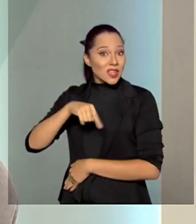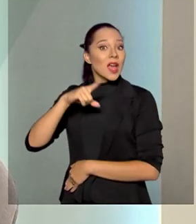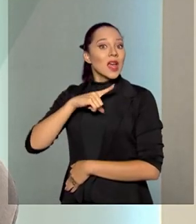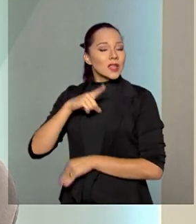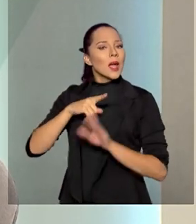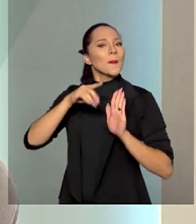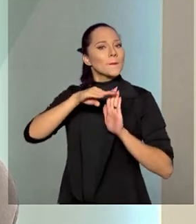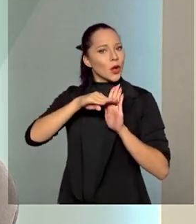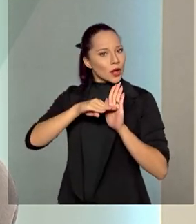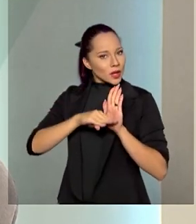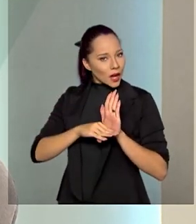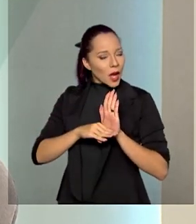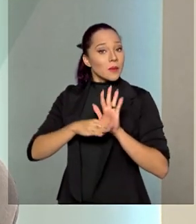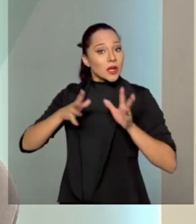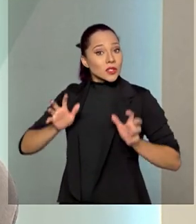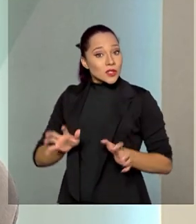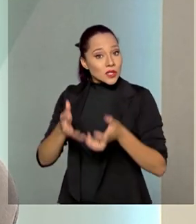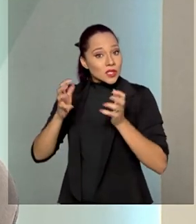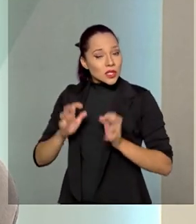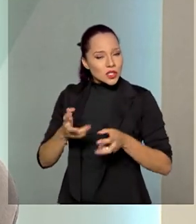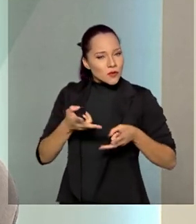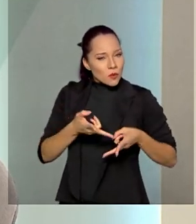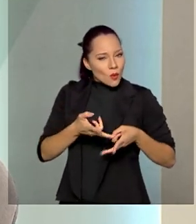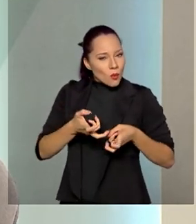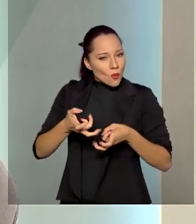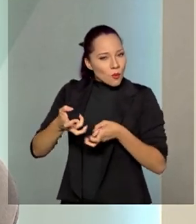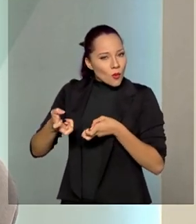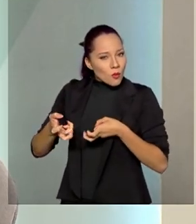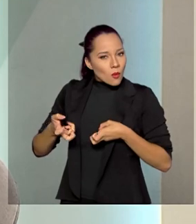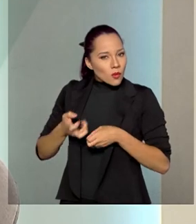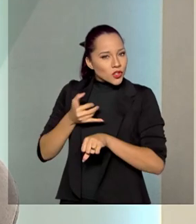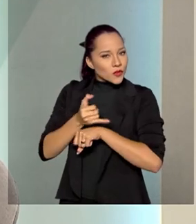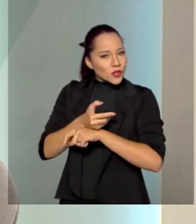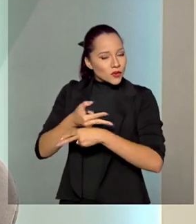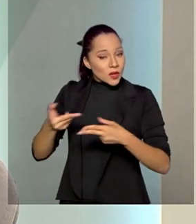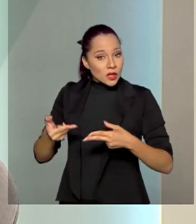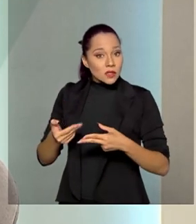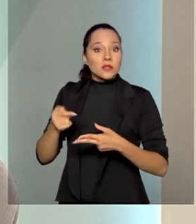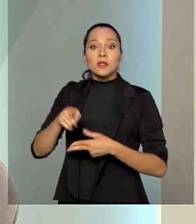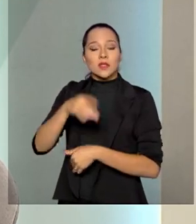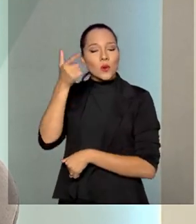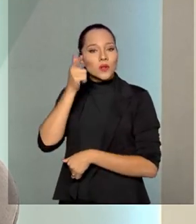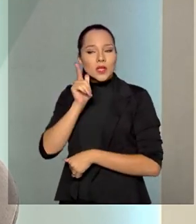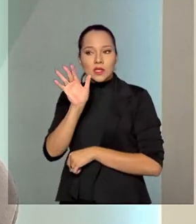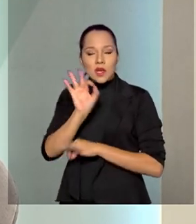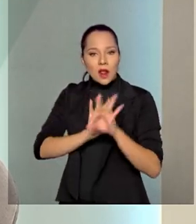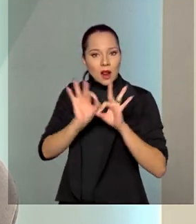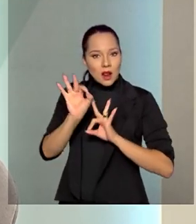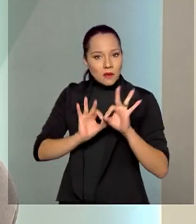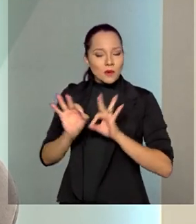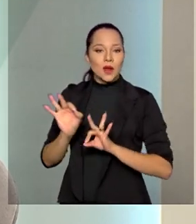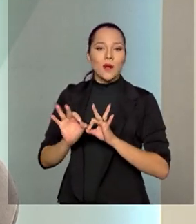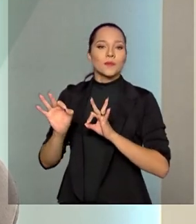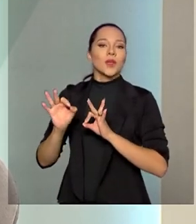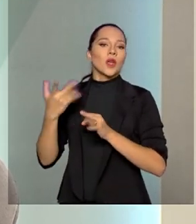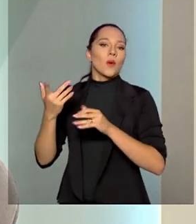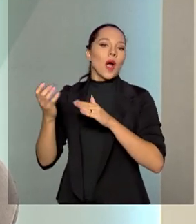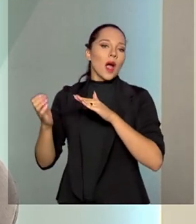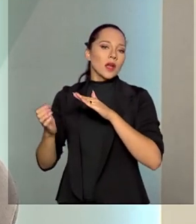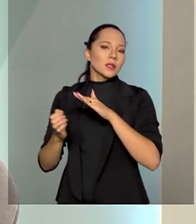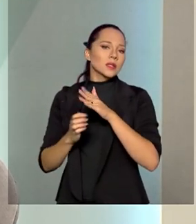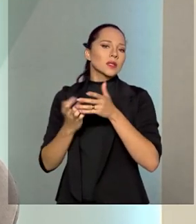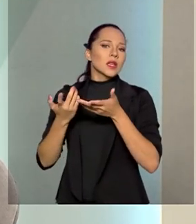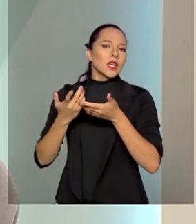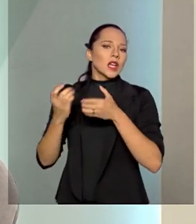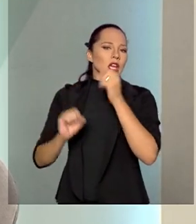programas de incentivo à mineração. E isso nós estamos conseguindo construir com a indústria, com